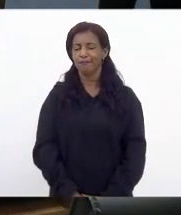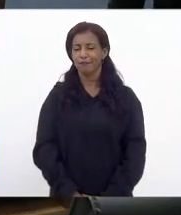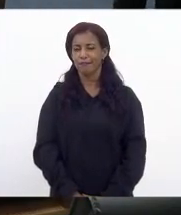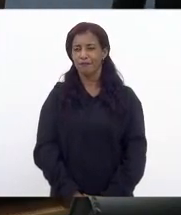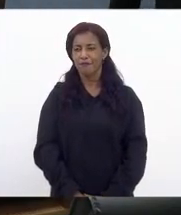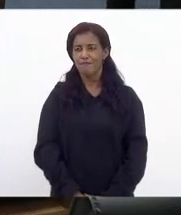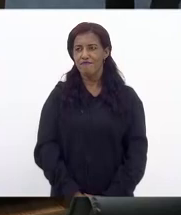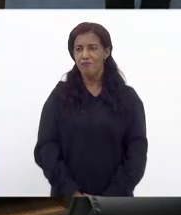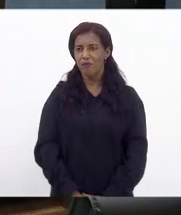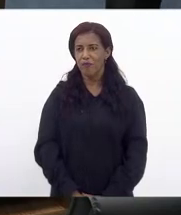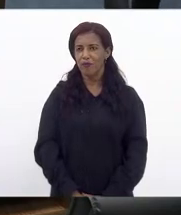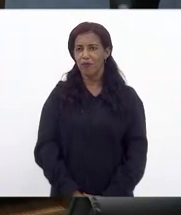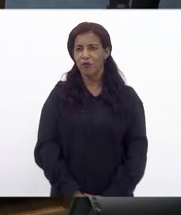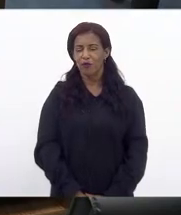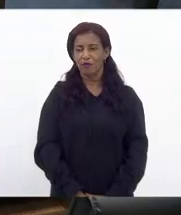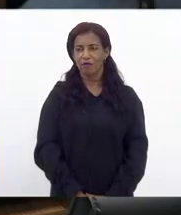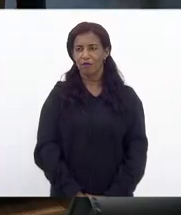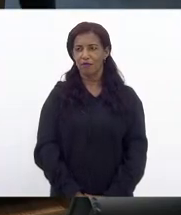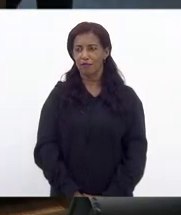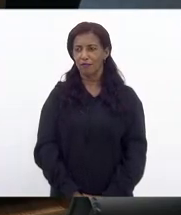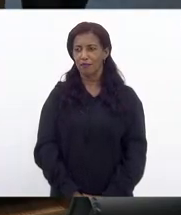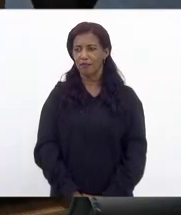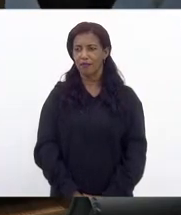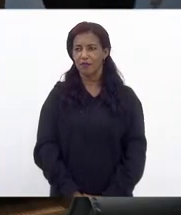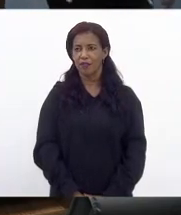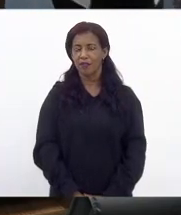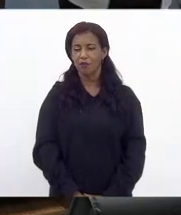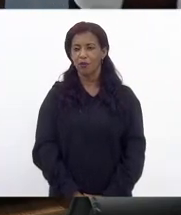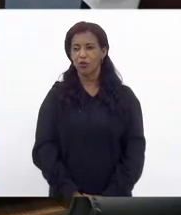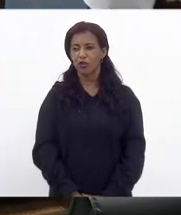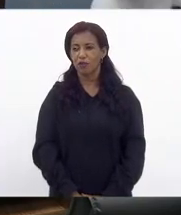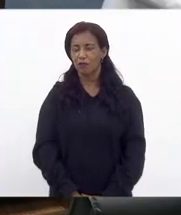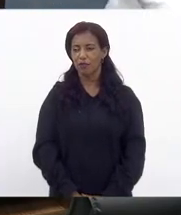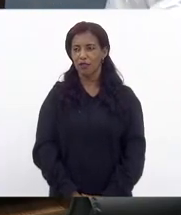vossa excelência tem dez minutos para sua explanação